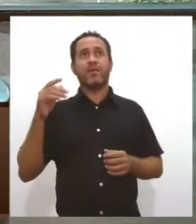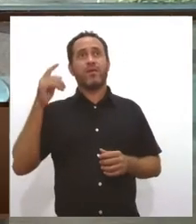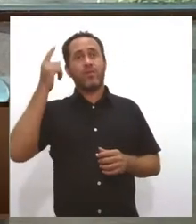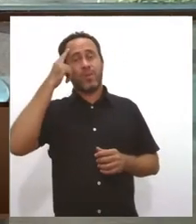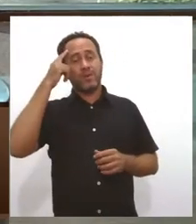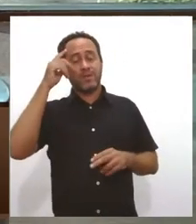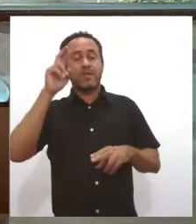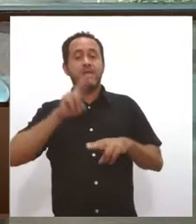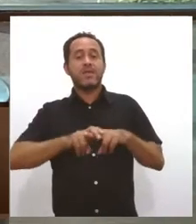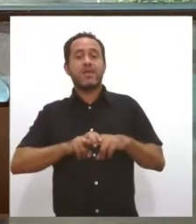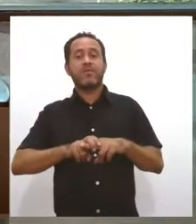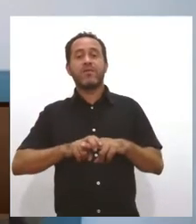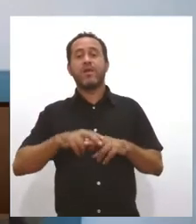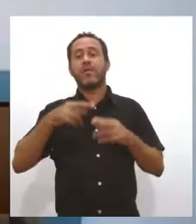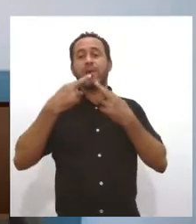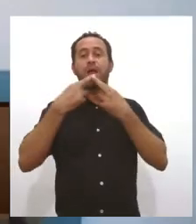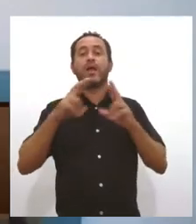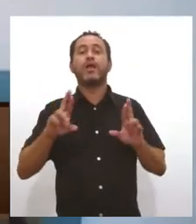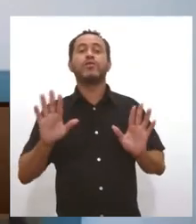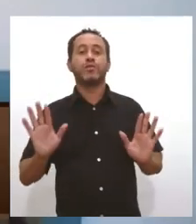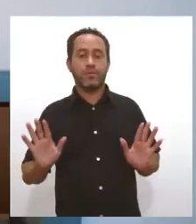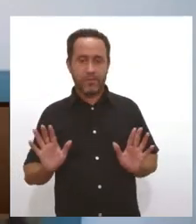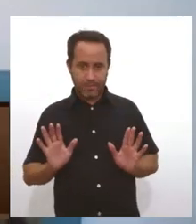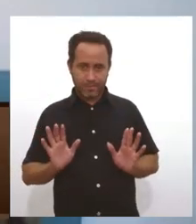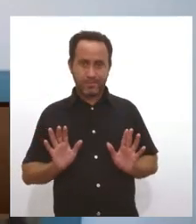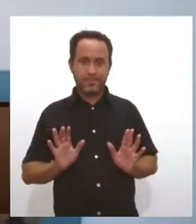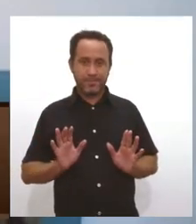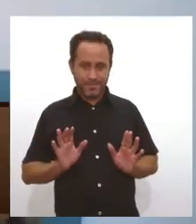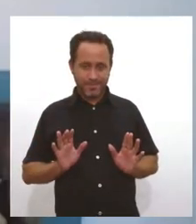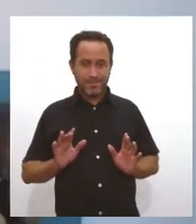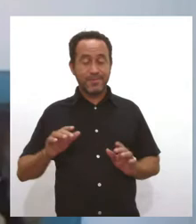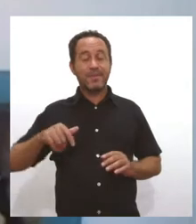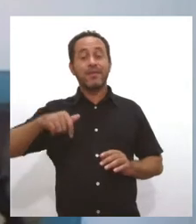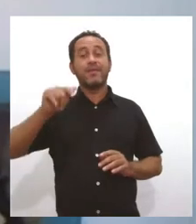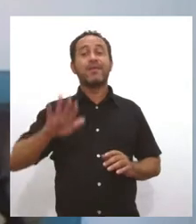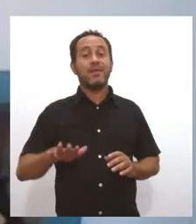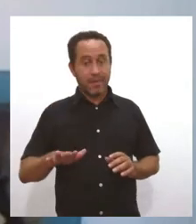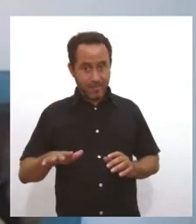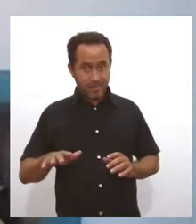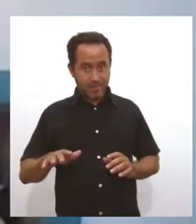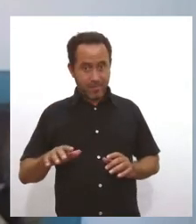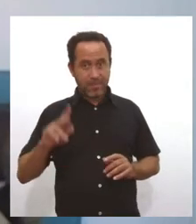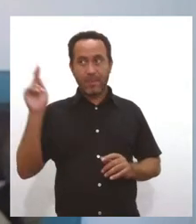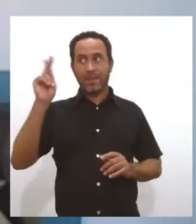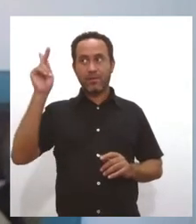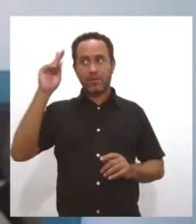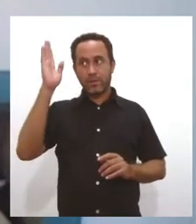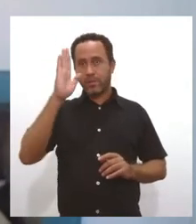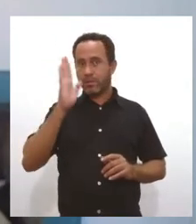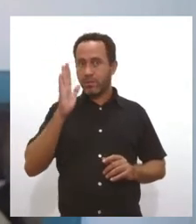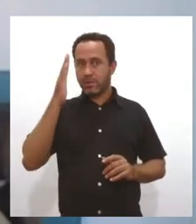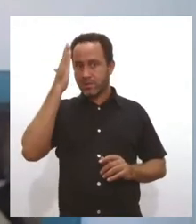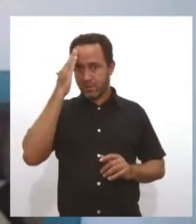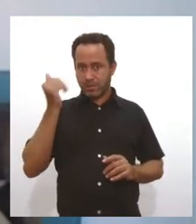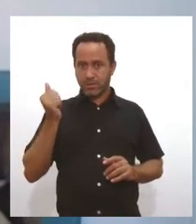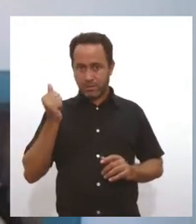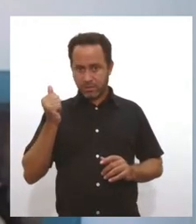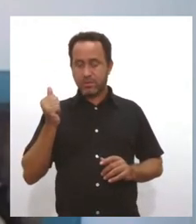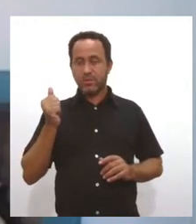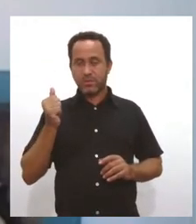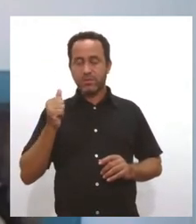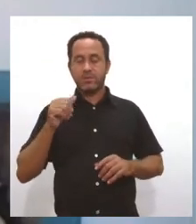decidir, não é isso? E nós sabemos, já que historicamente no Brasil, os cargos